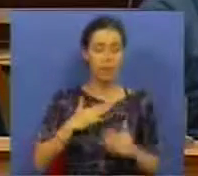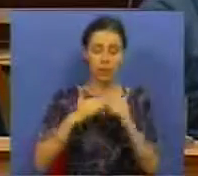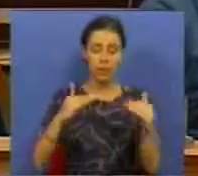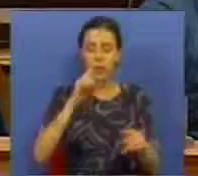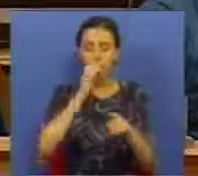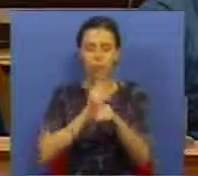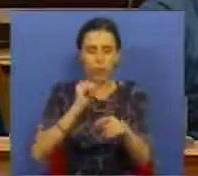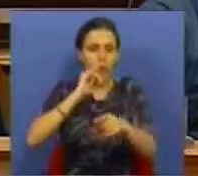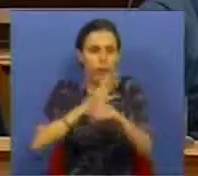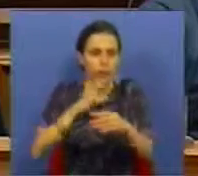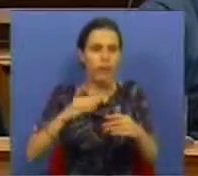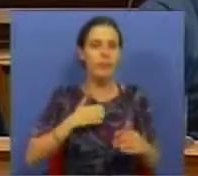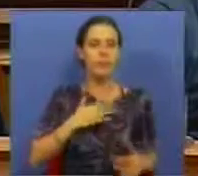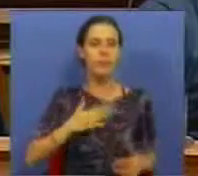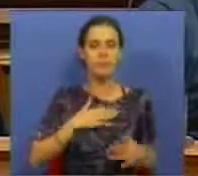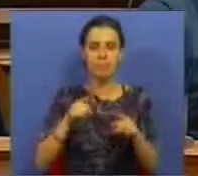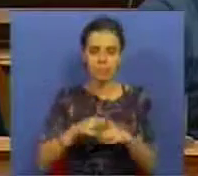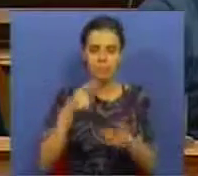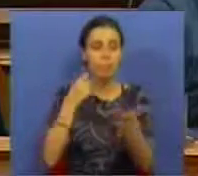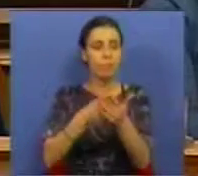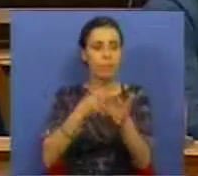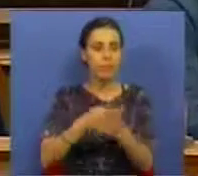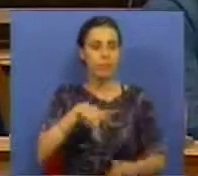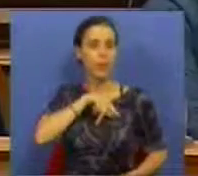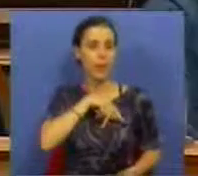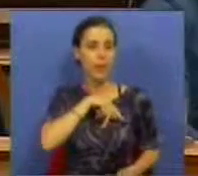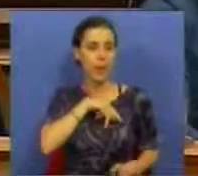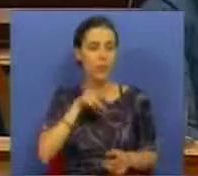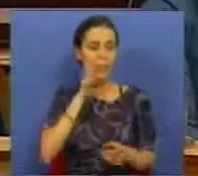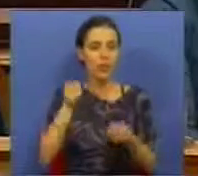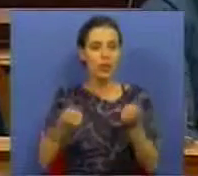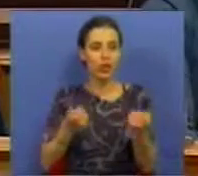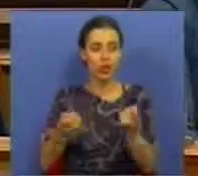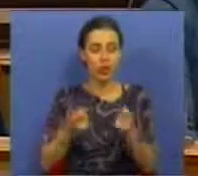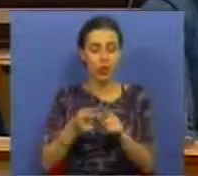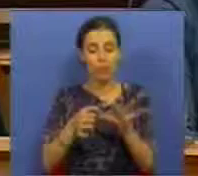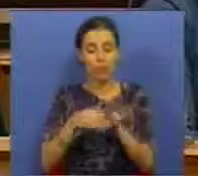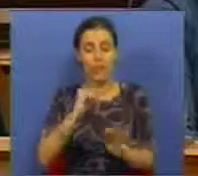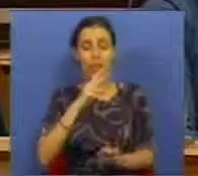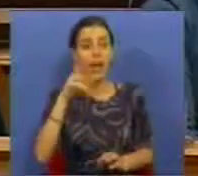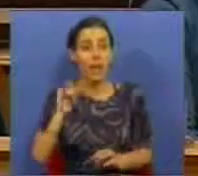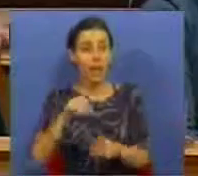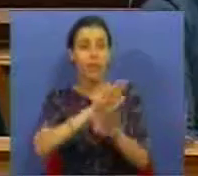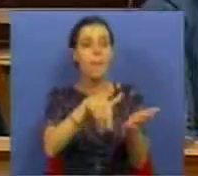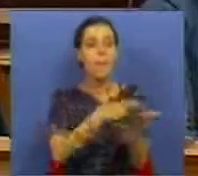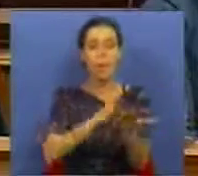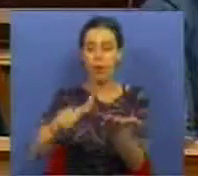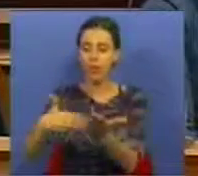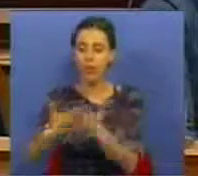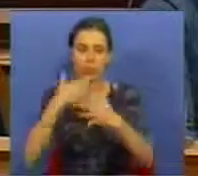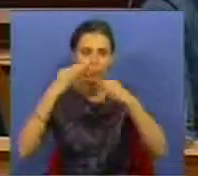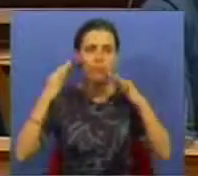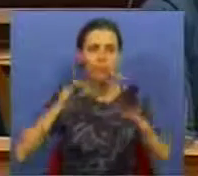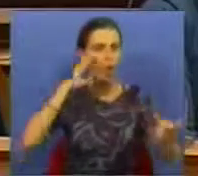nível a que são tributadas as restantes empresas, e a tributação dos prémios dos gestores em sede de IRS. Sobre estas propostas, muito